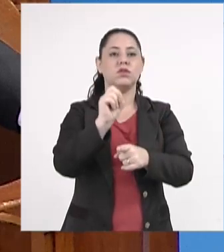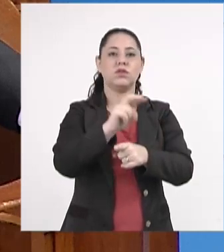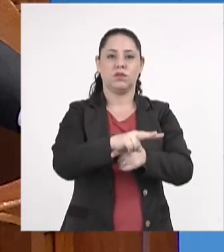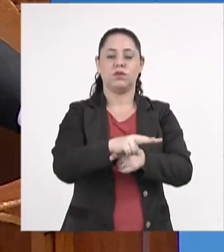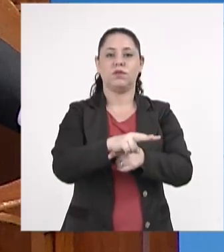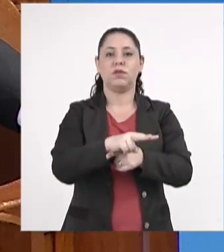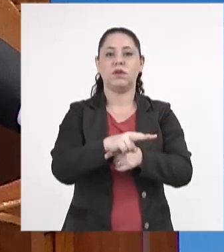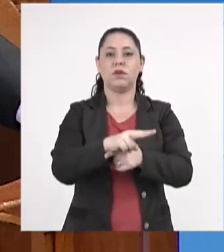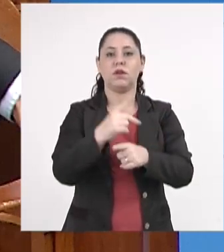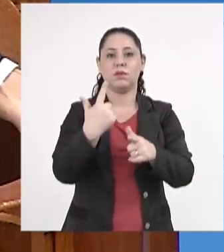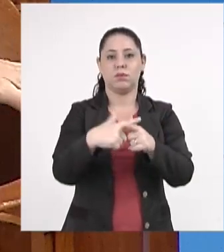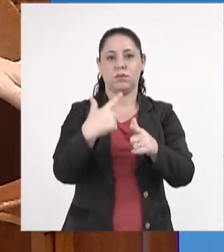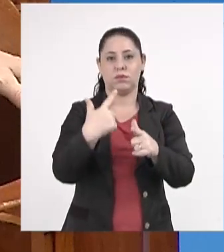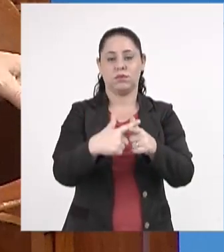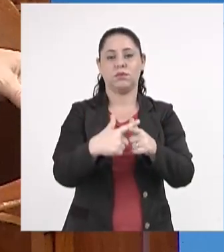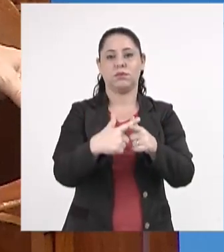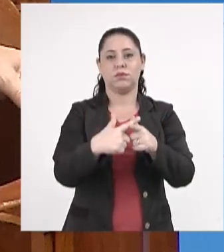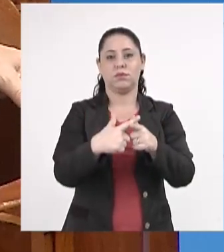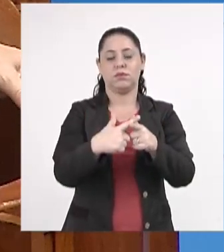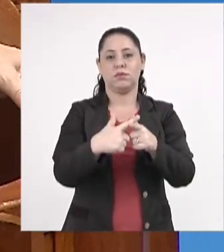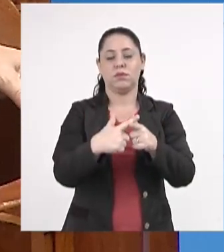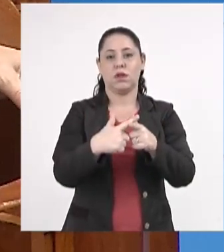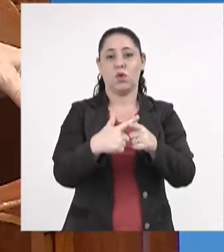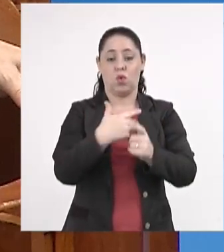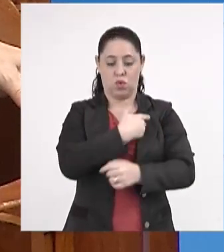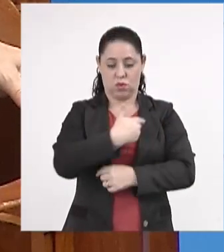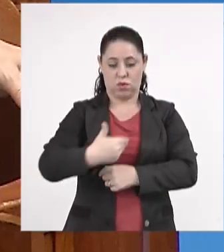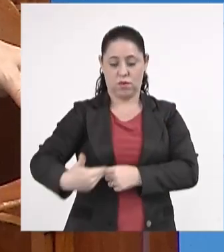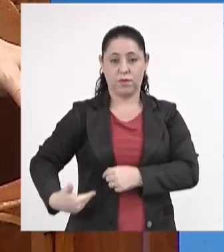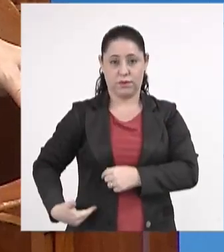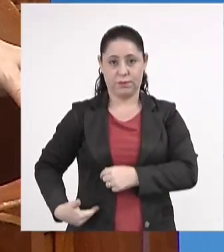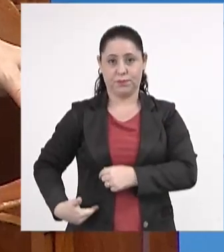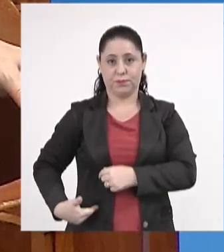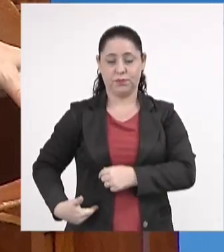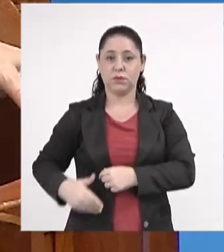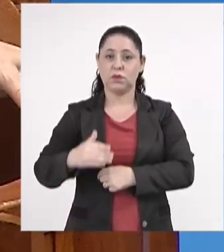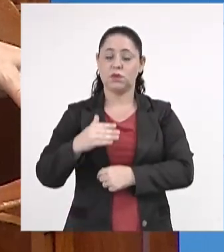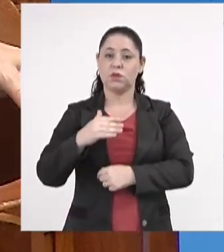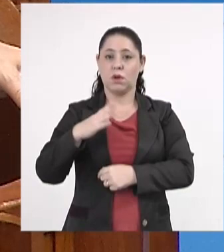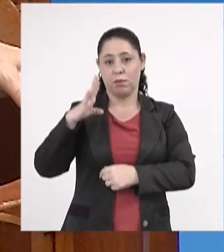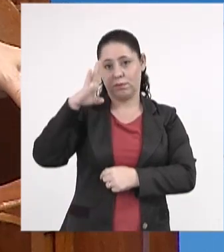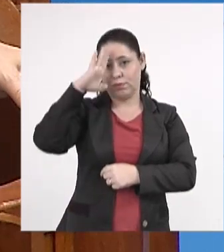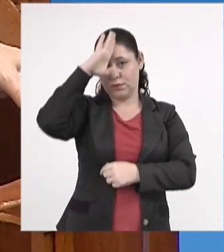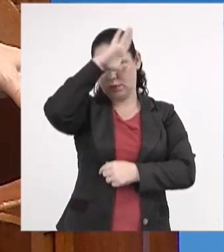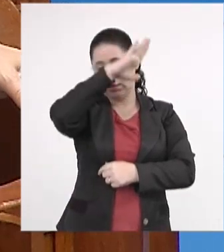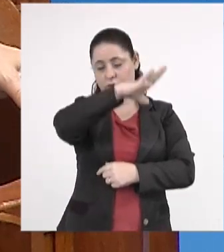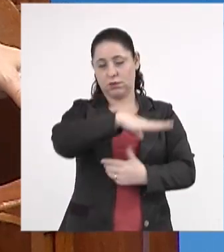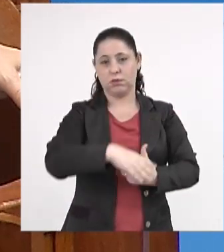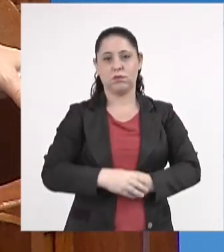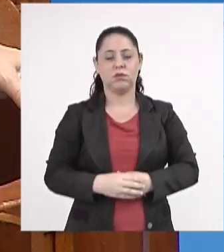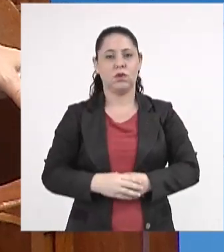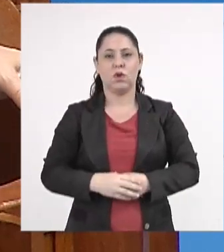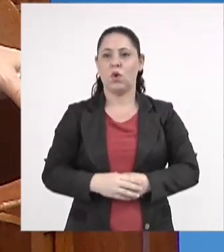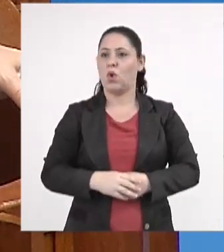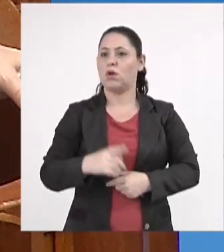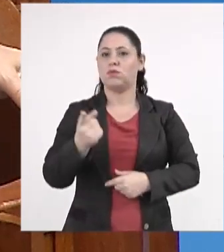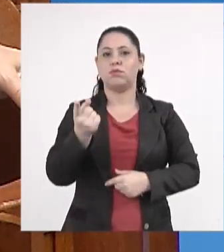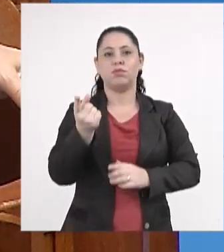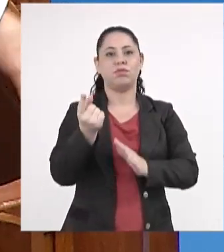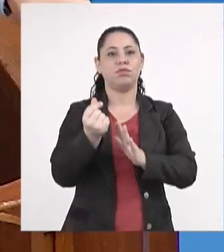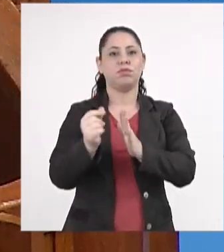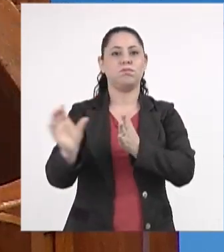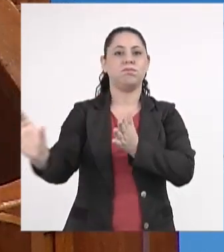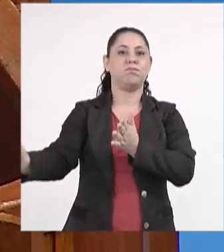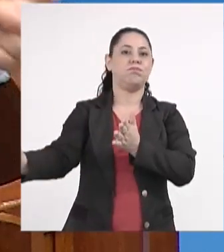até porque o governo Jair Bolsonaro não repassou